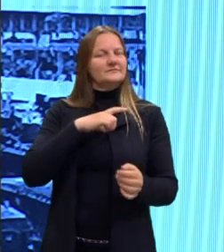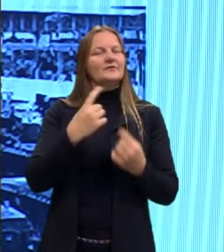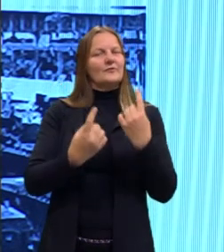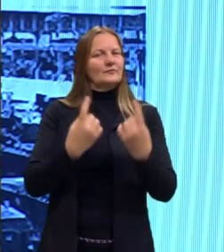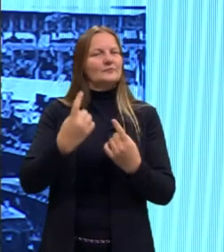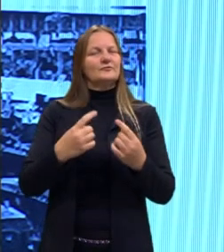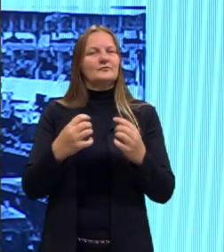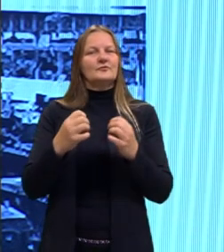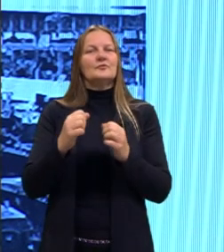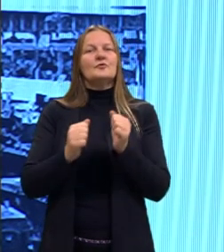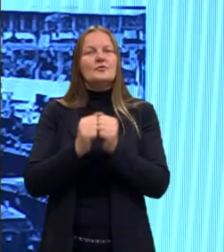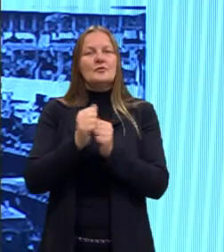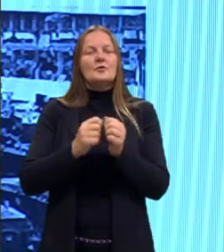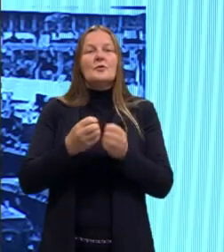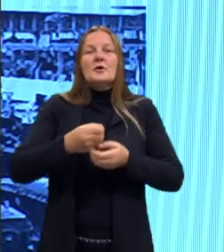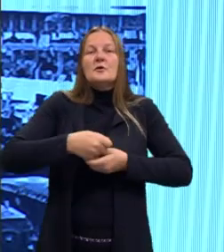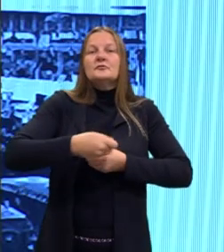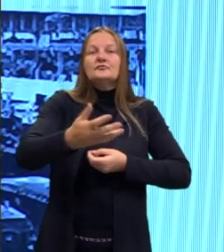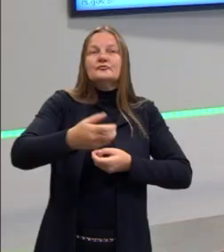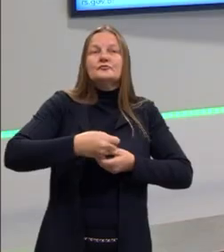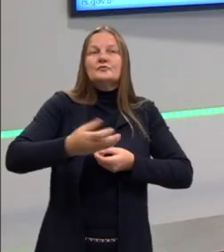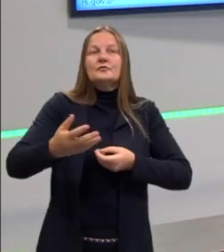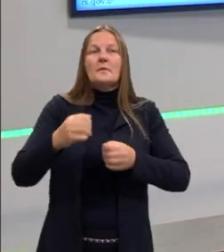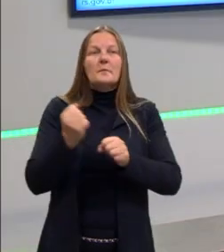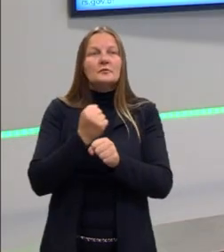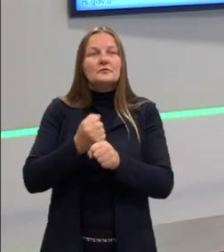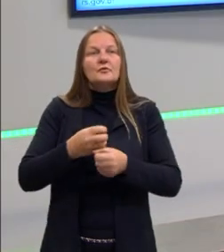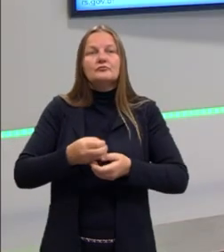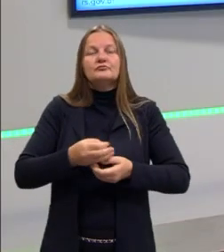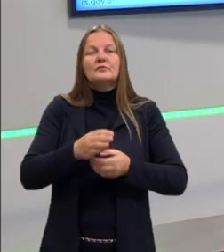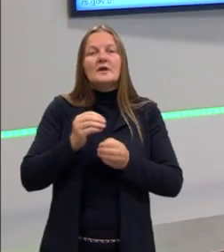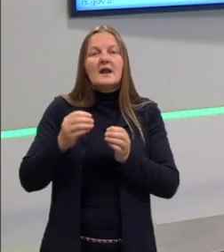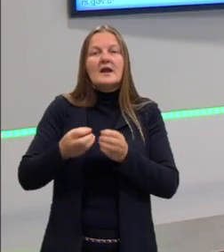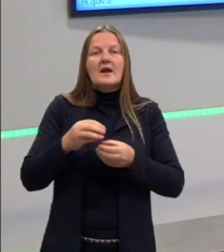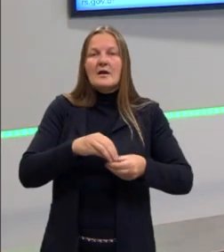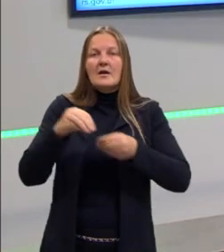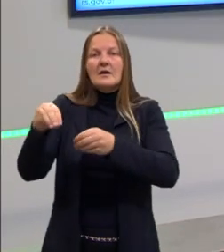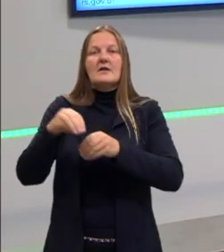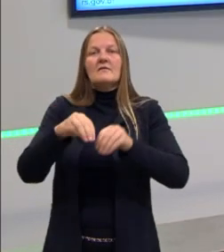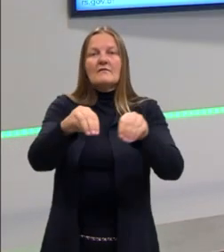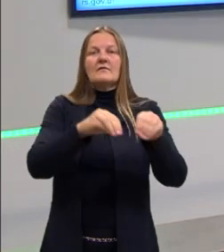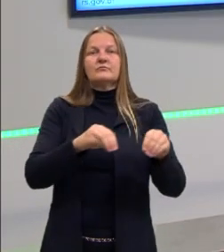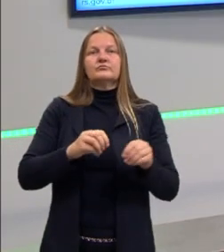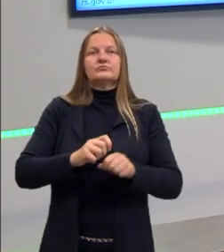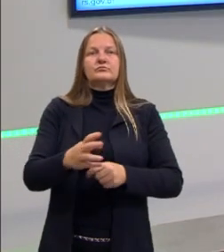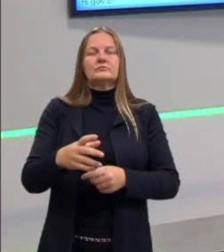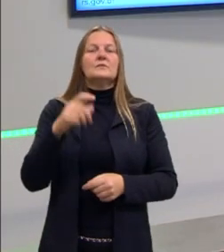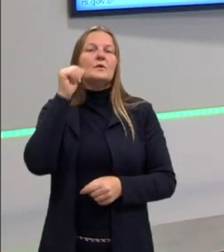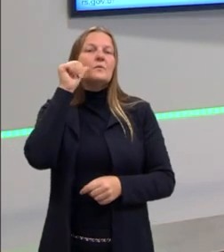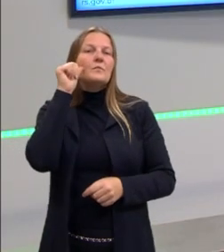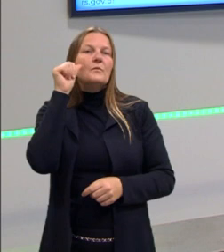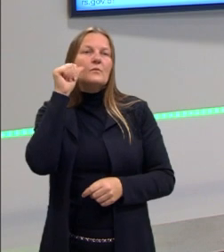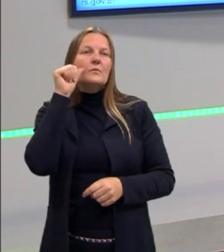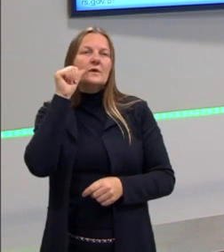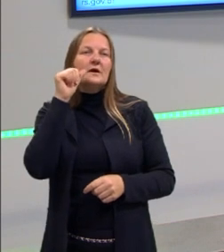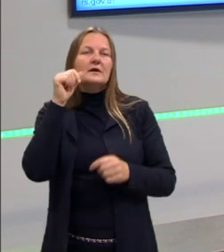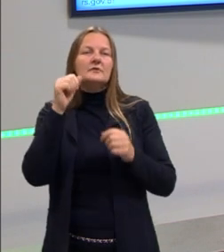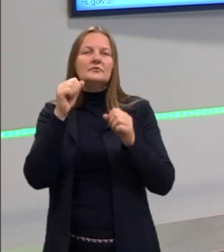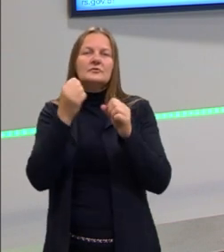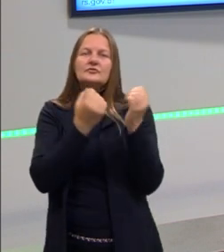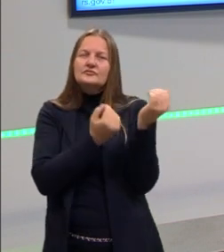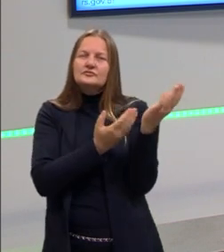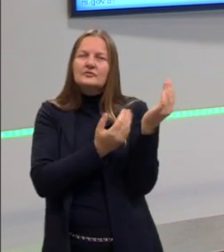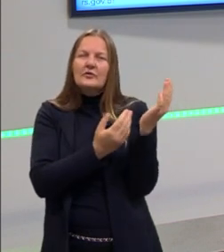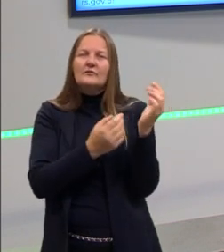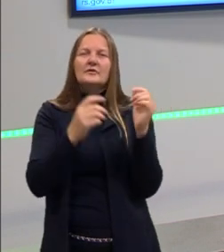o grande motor aí da distribuição, tá? Aqui embaixo eu trago uma foto aqui para vocês, aqui de uma mulher, né? De uma jovem mulher aqui, no